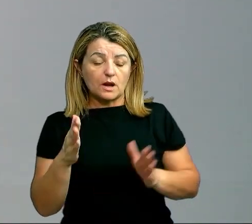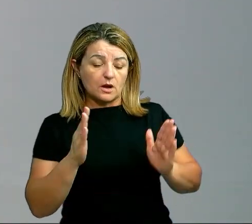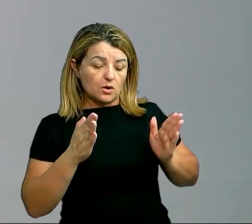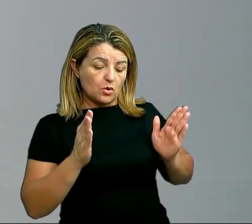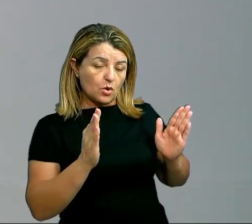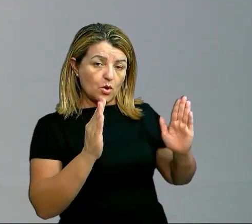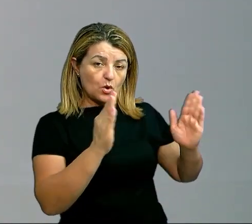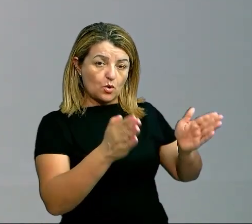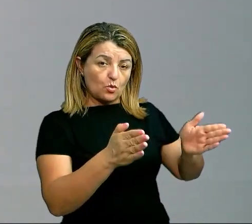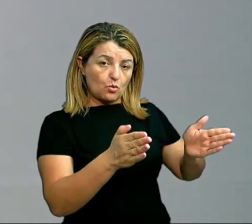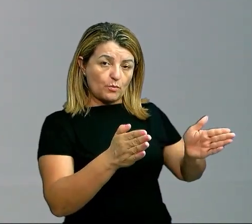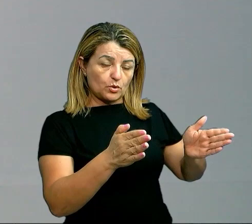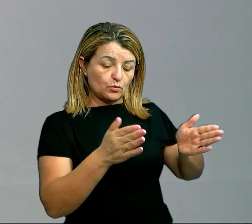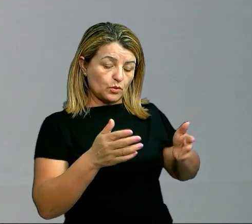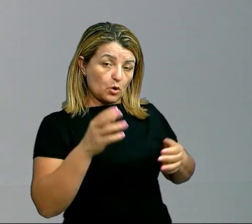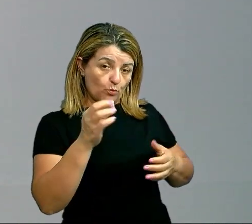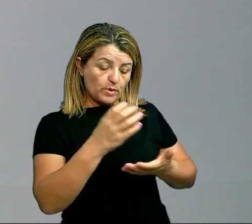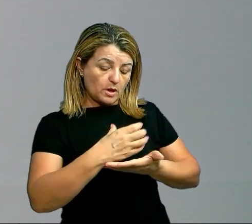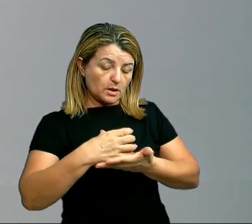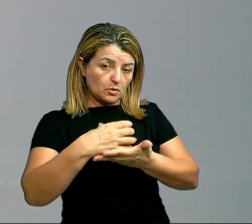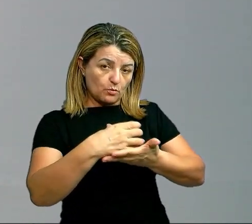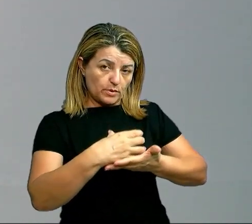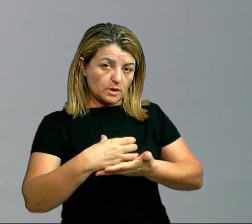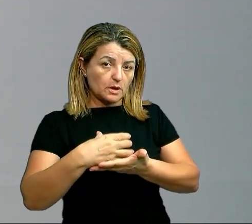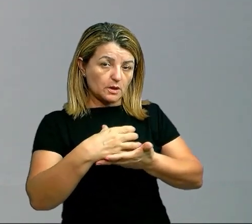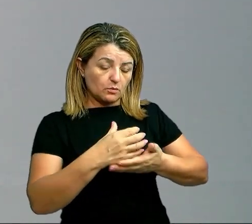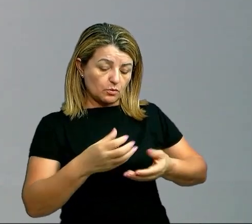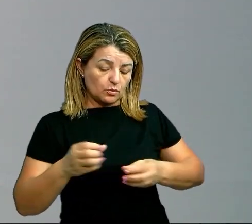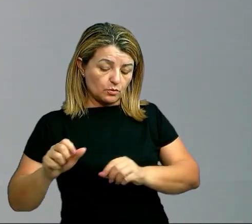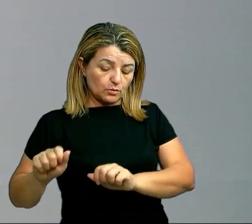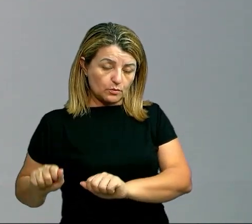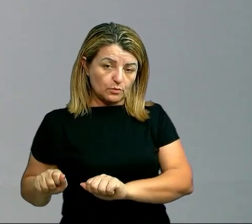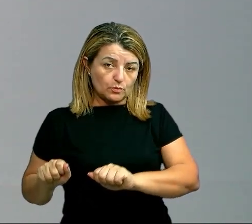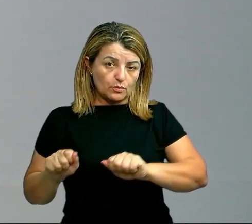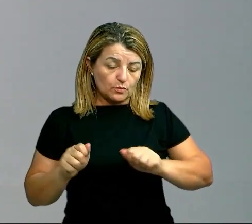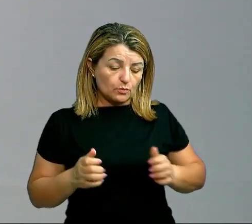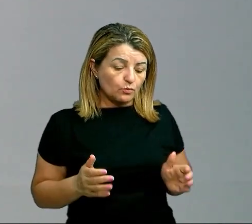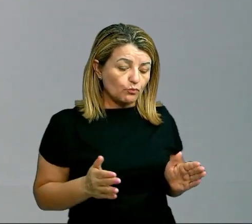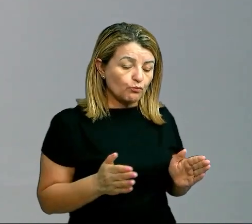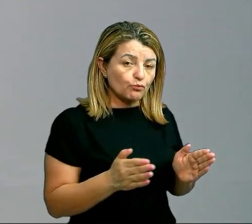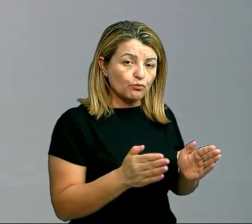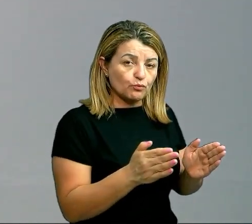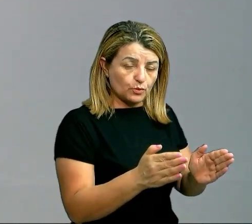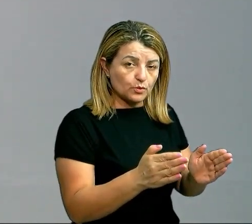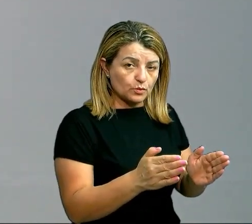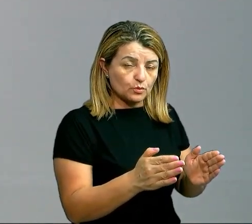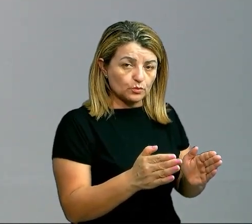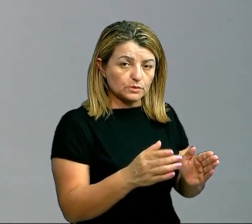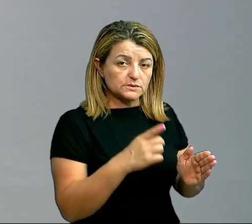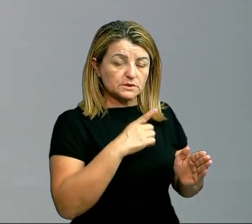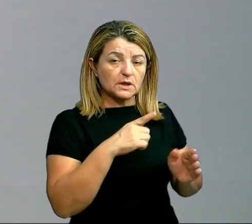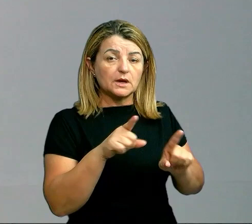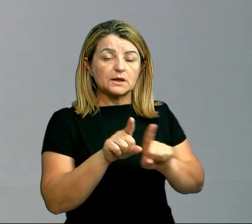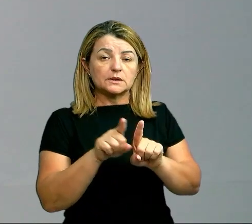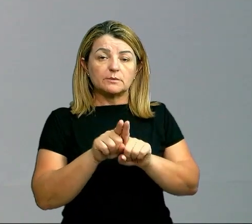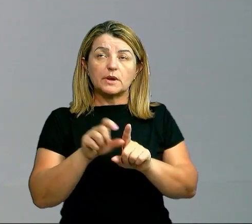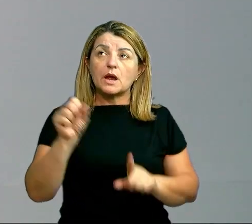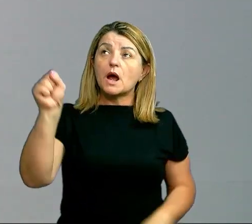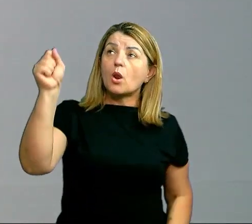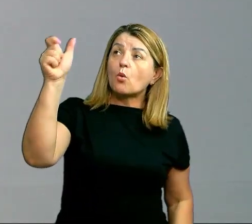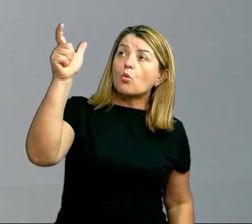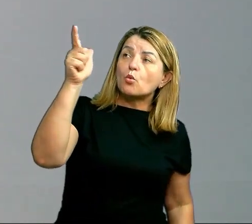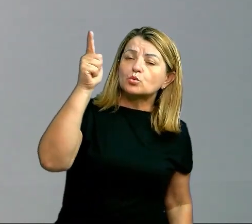essas micro-ondas estão emitindo ondas de radiação. Também a luz solar, né, o sol, ele emite uma energia